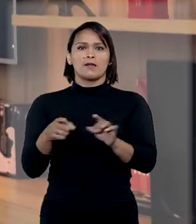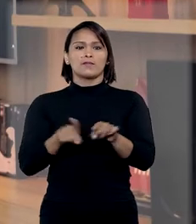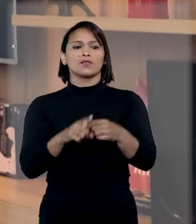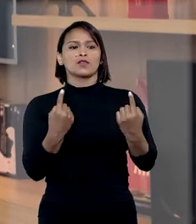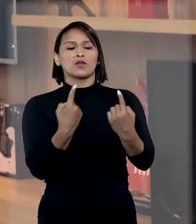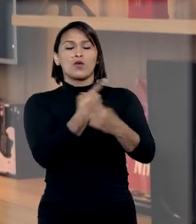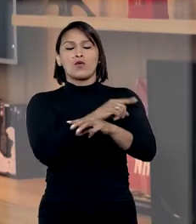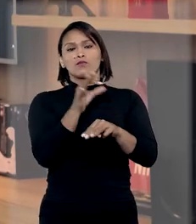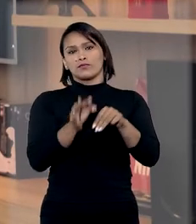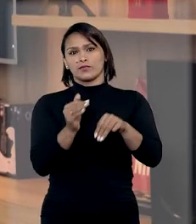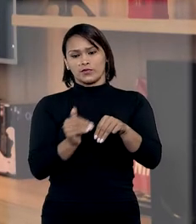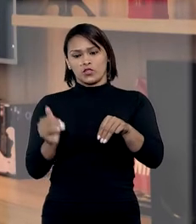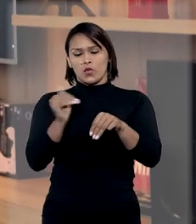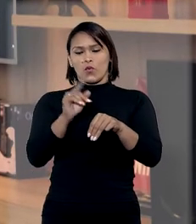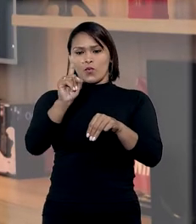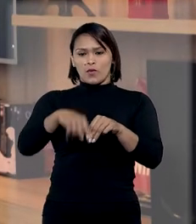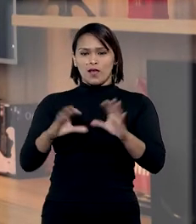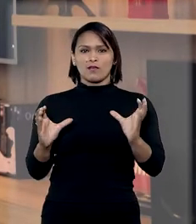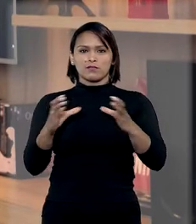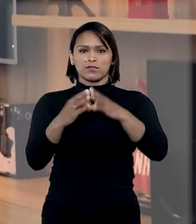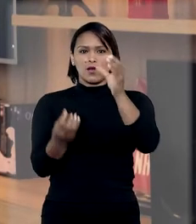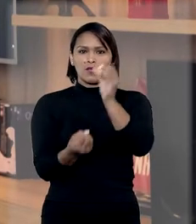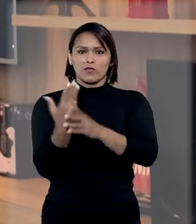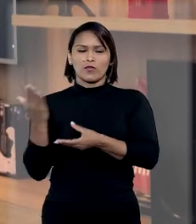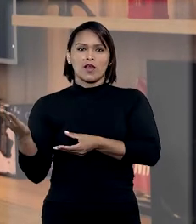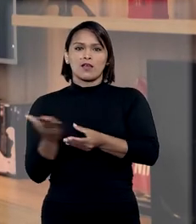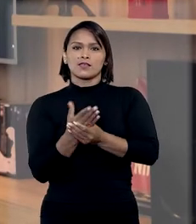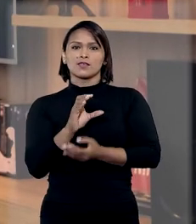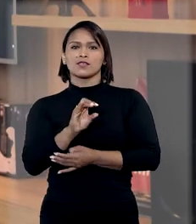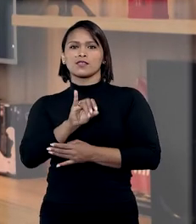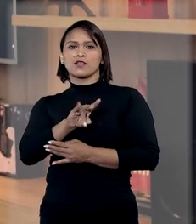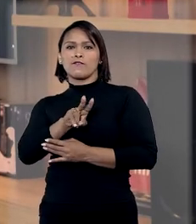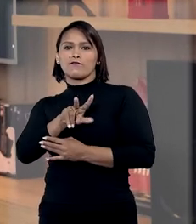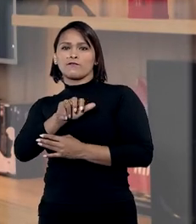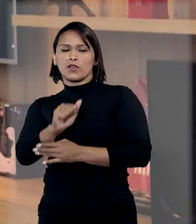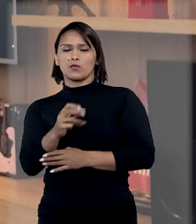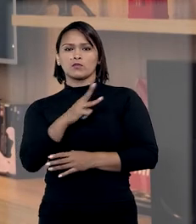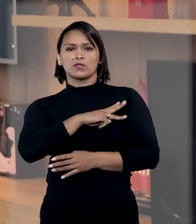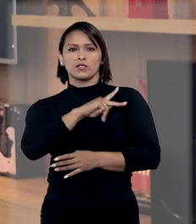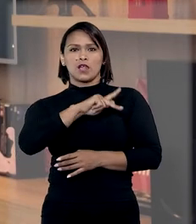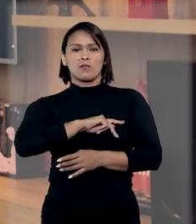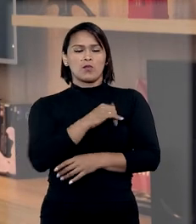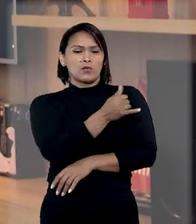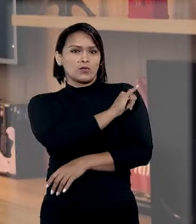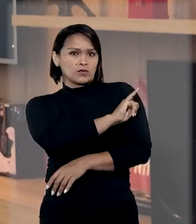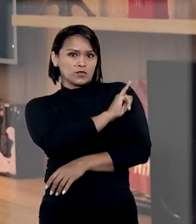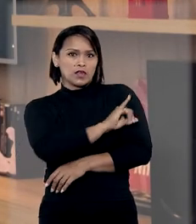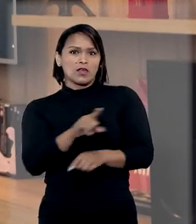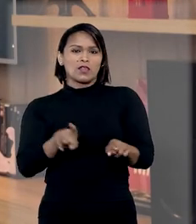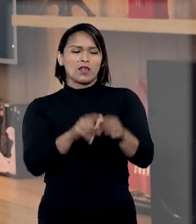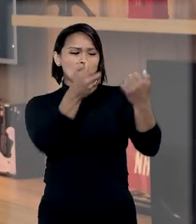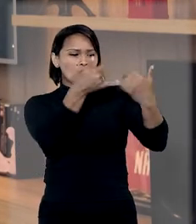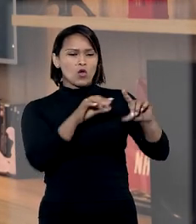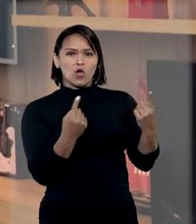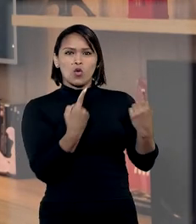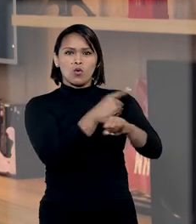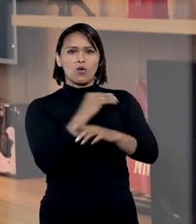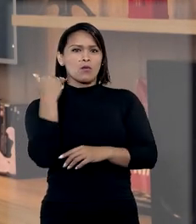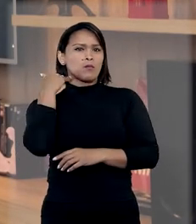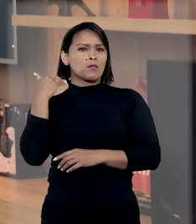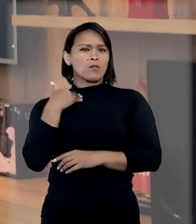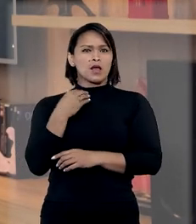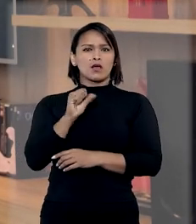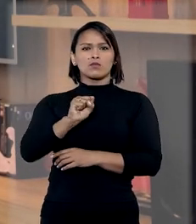controvérsia julgada pelo colegiado teve origem em uma ação civil pública ajuizada pelo Ministério Público do Rio de Janeiro contra o Banco